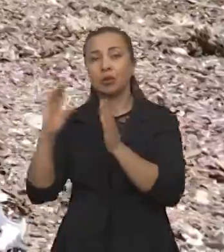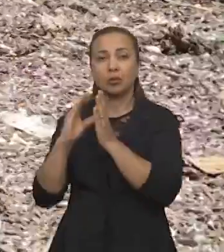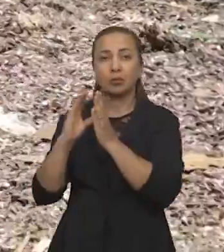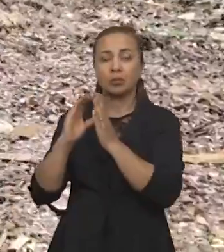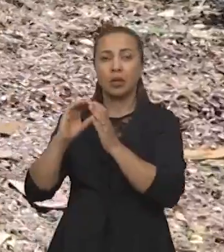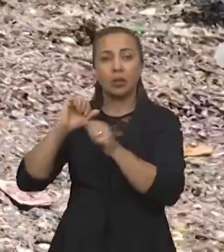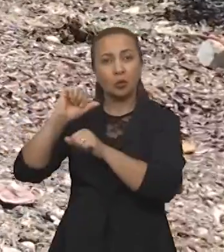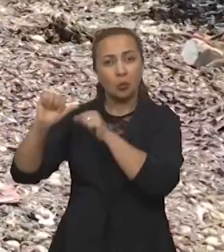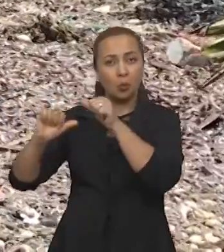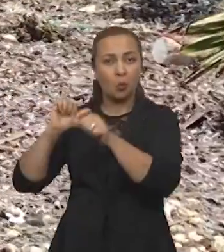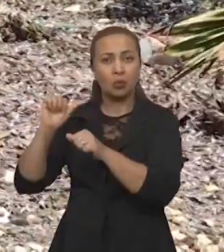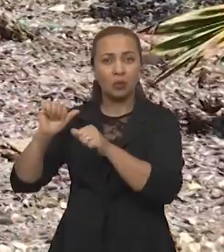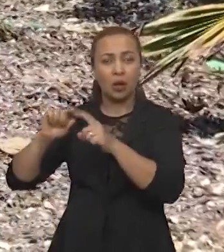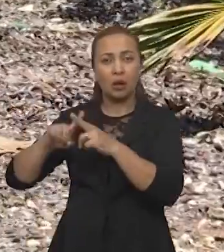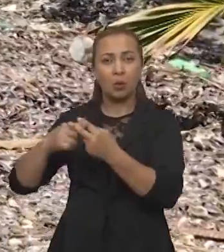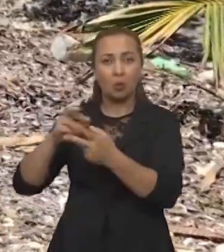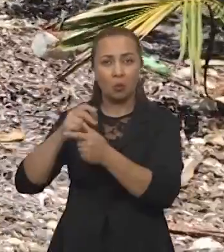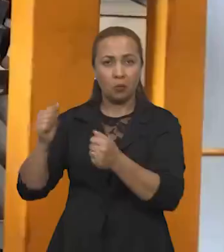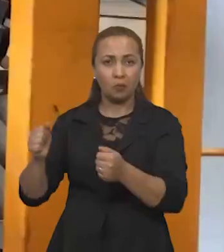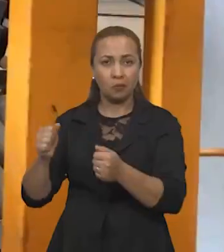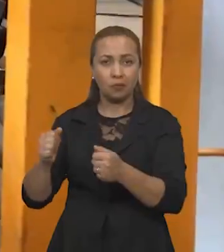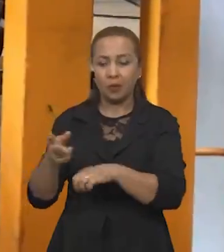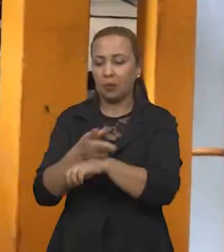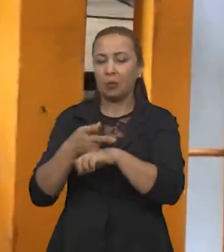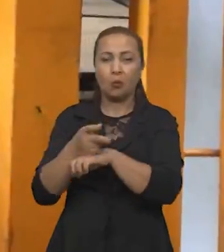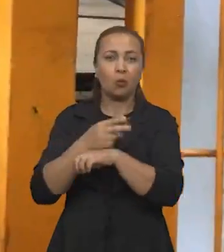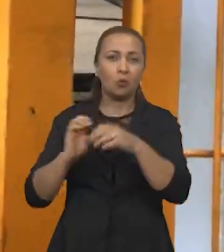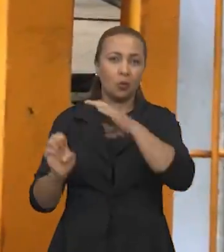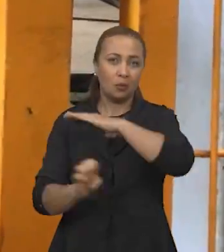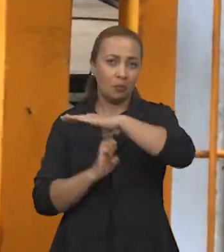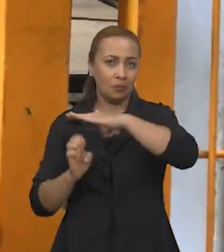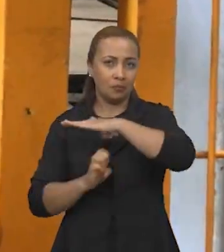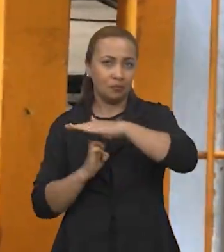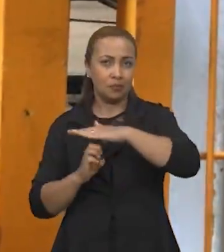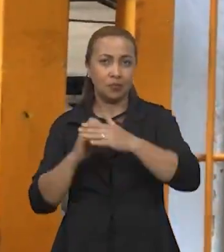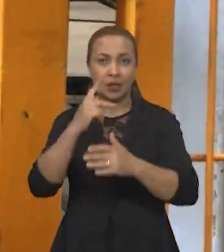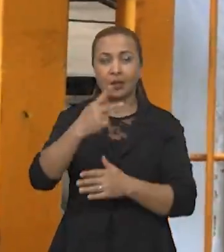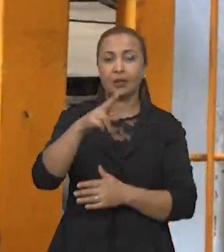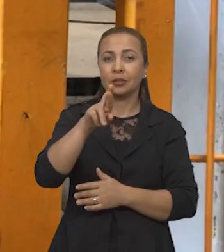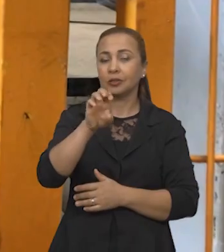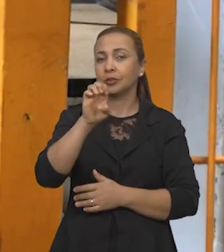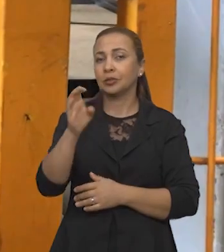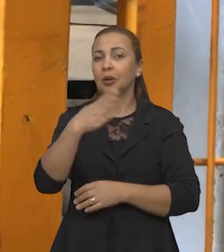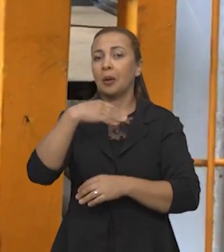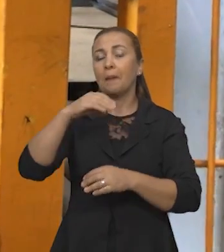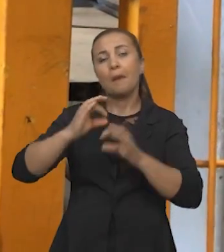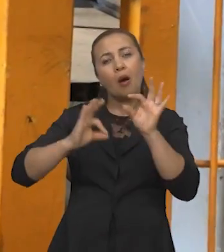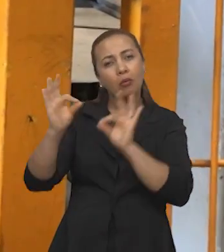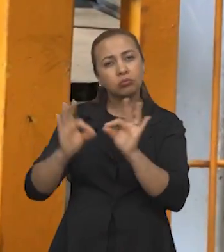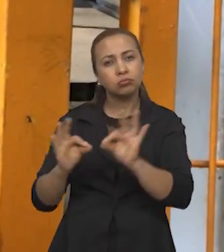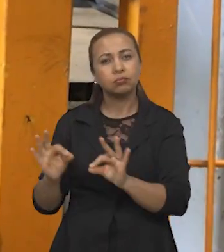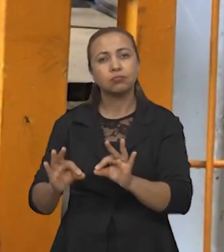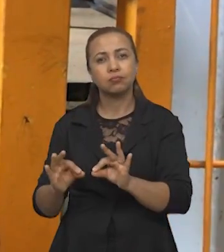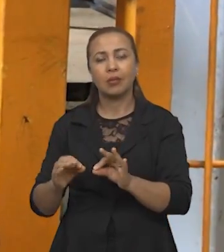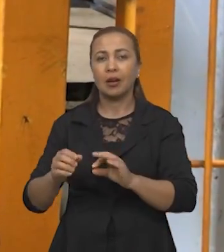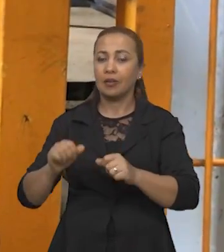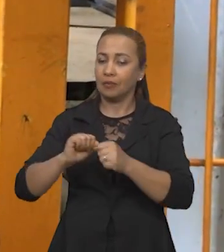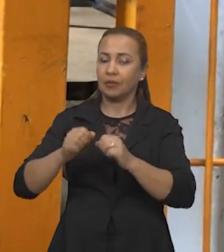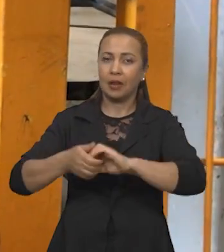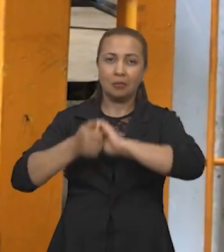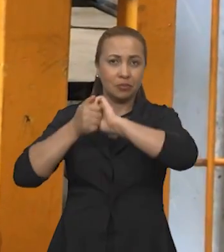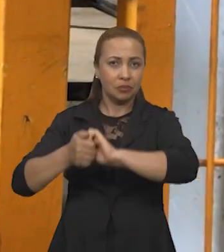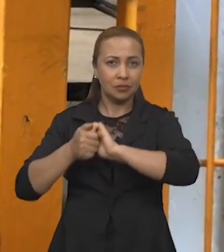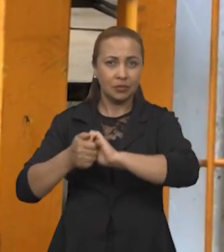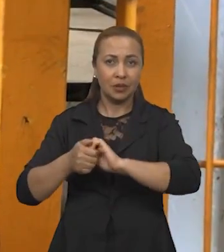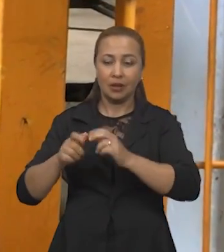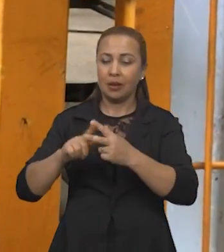da comunidade para transformar realmente no produto. E aí fomos atrás de empresas de pré-moldados para fazer essa parceria